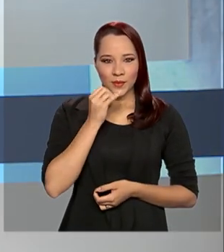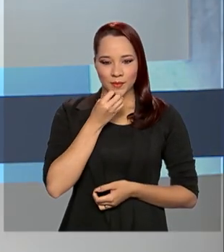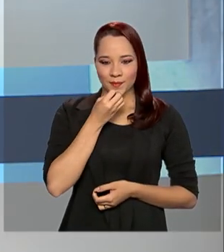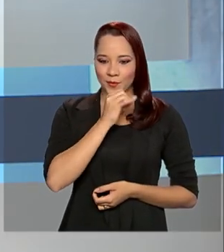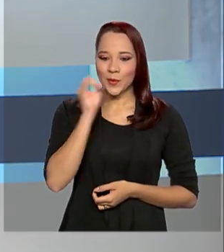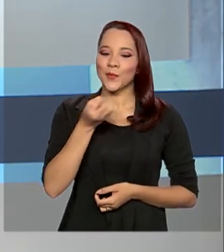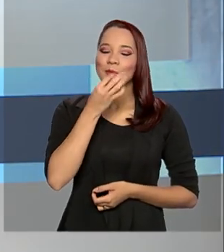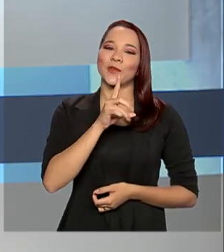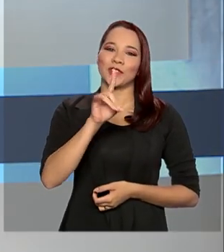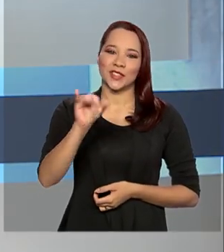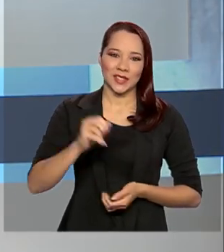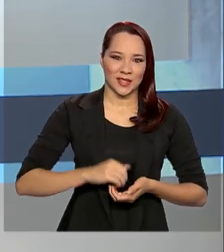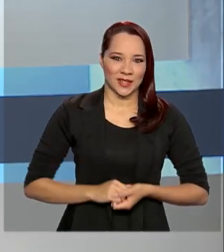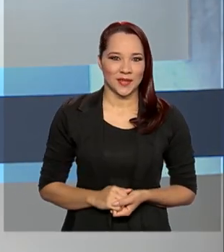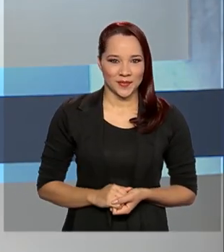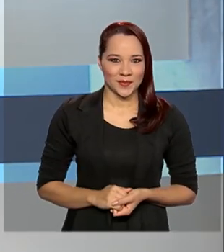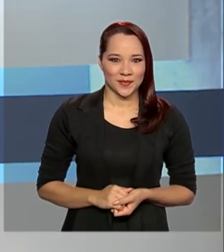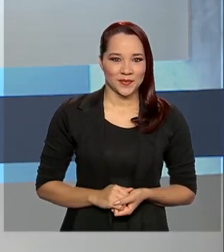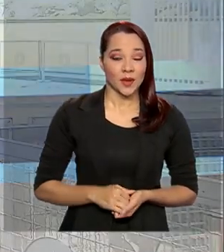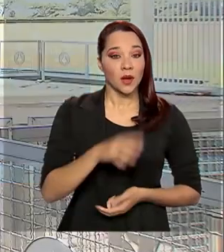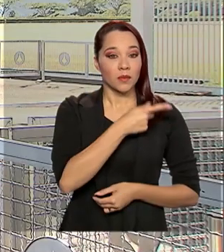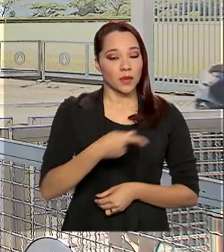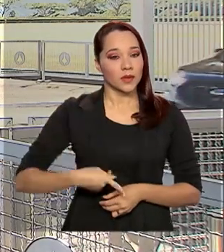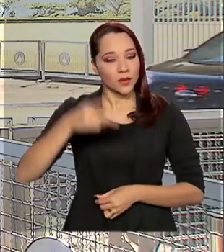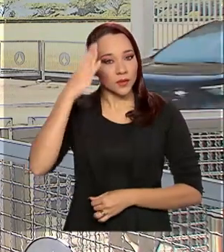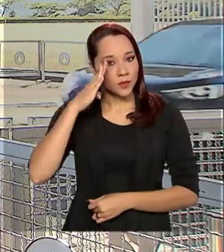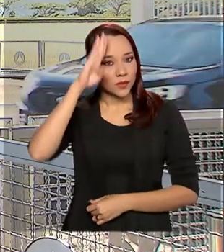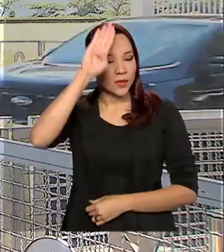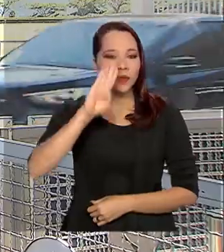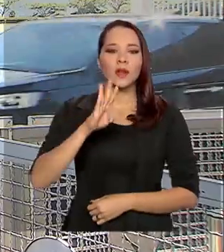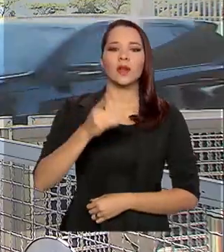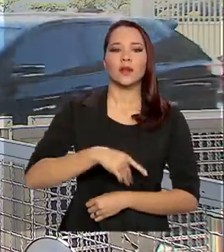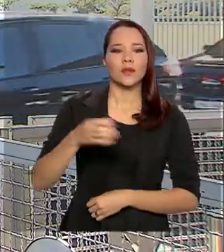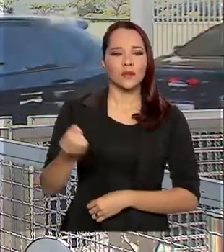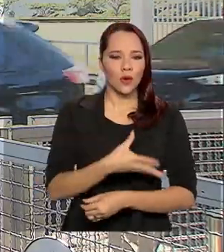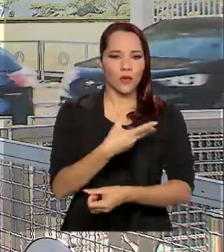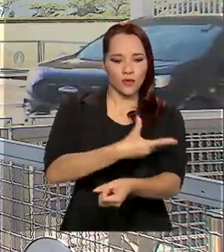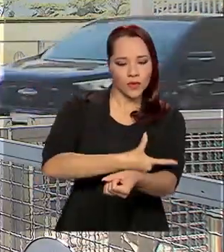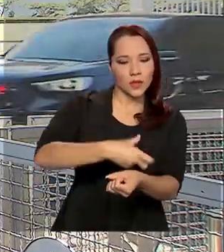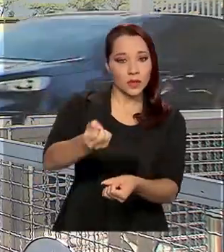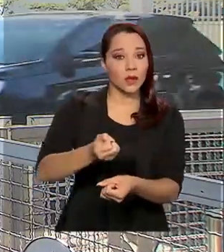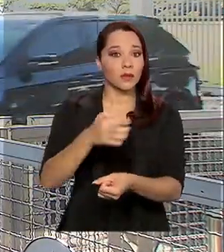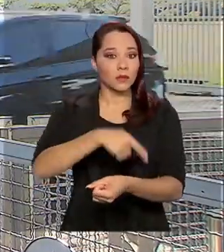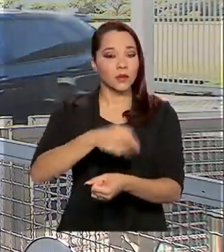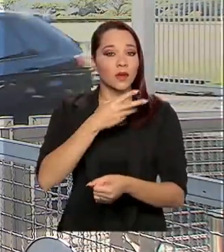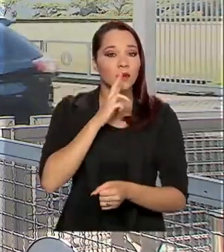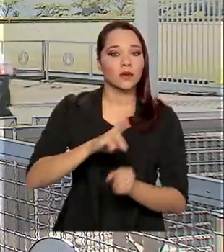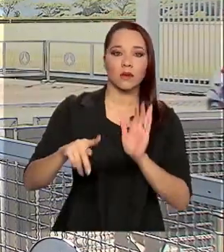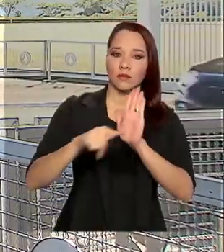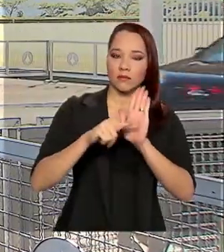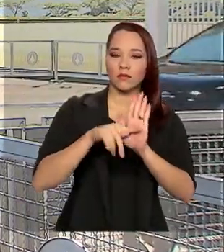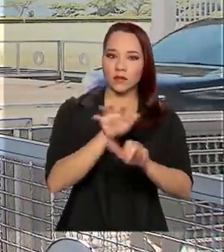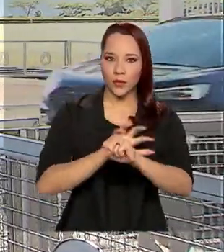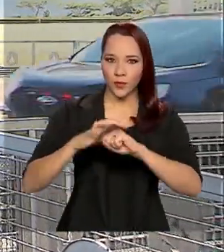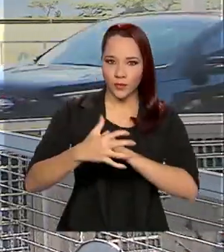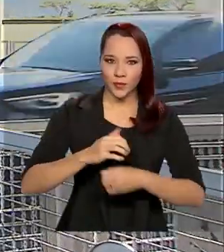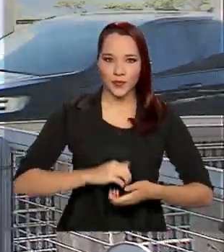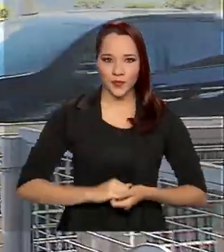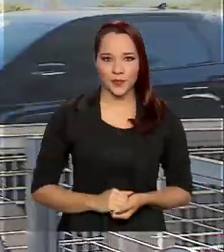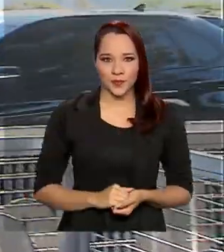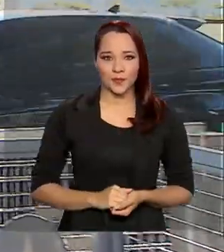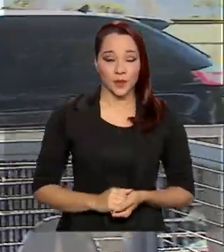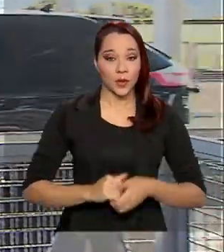Olá, bom dia. Presidente Jair Bolsonaro faz novo exame e tem resultado negativo para Covid-19